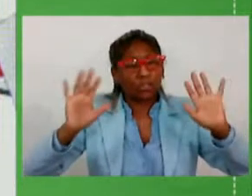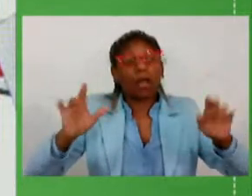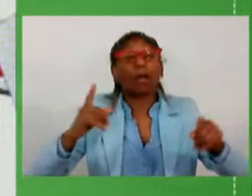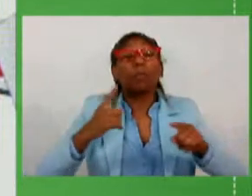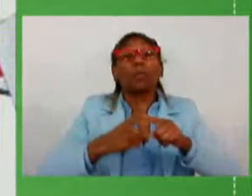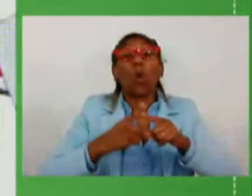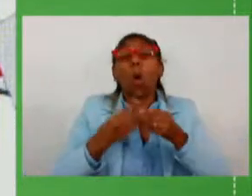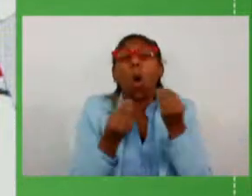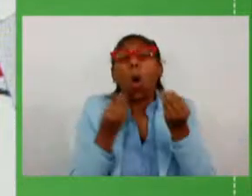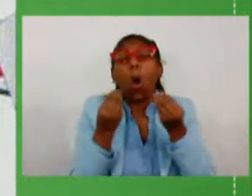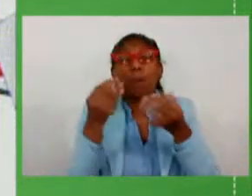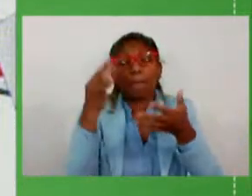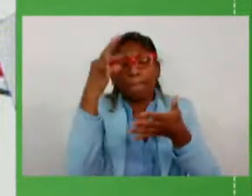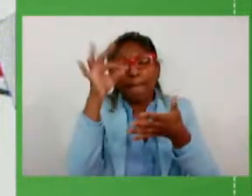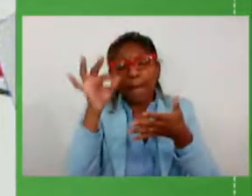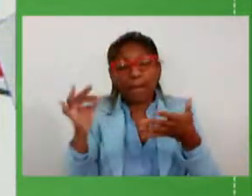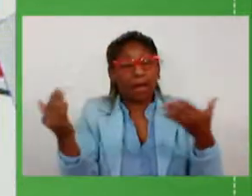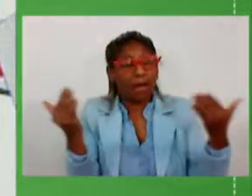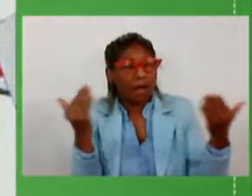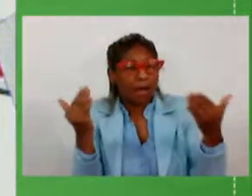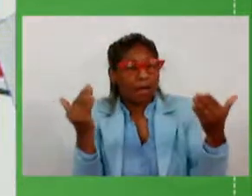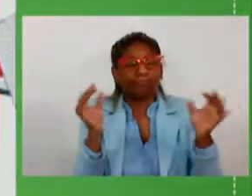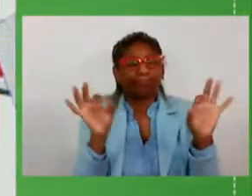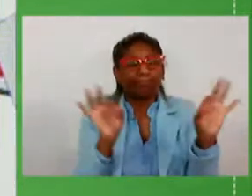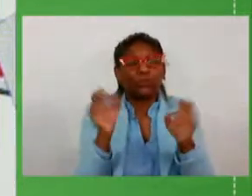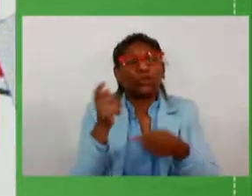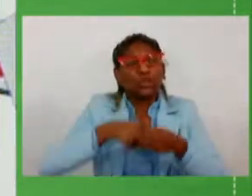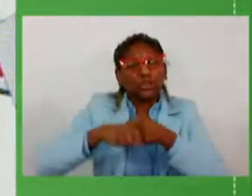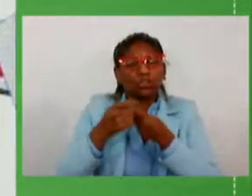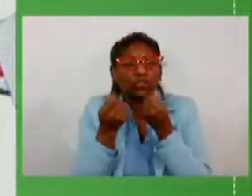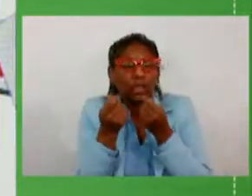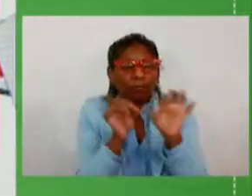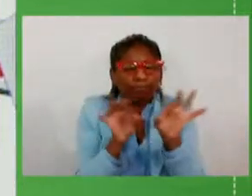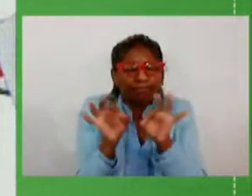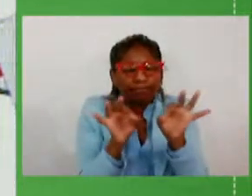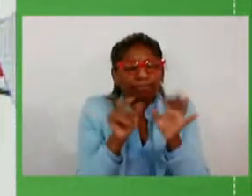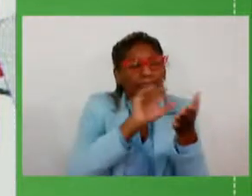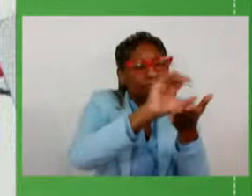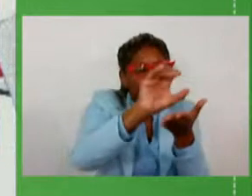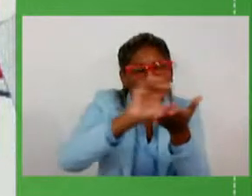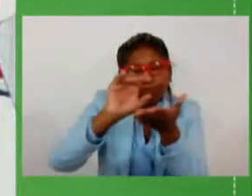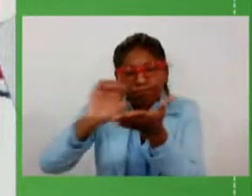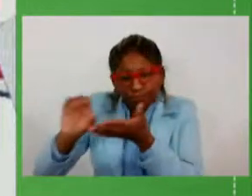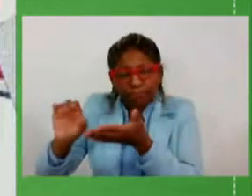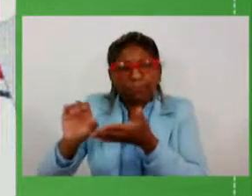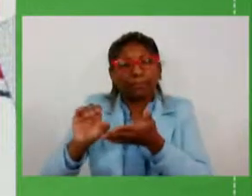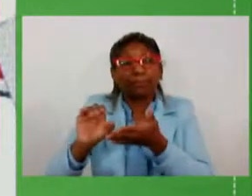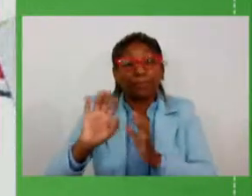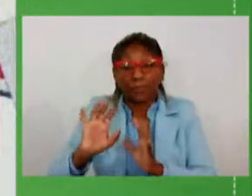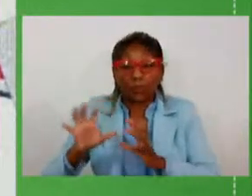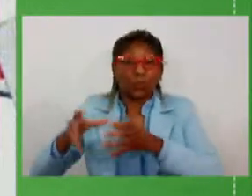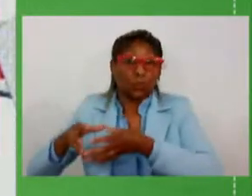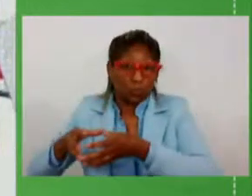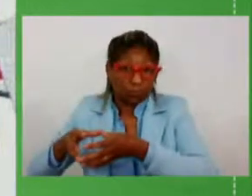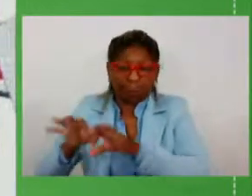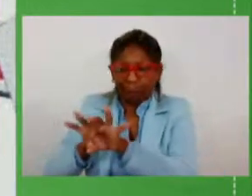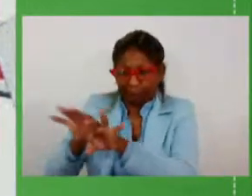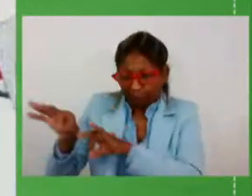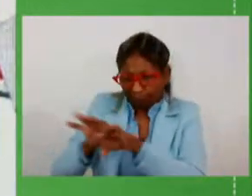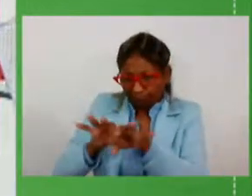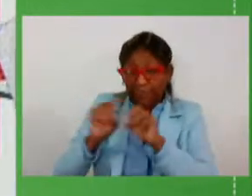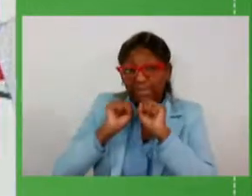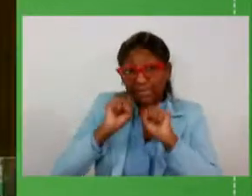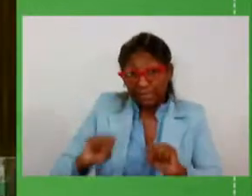rigoroso de análise de fluxo financeiro de desembolso desenvolvido aqui com o apoio da nossa Secretaria da Fazenda com a